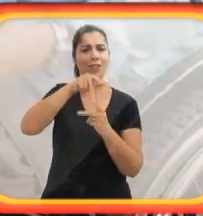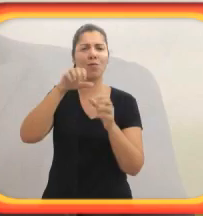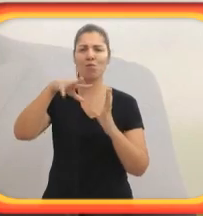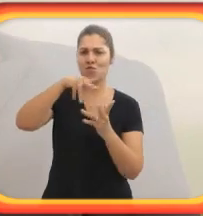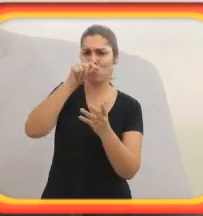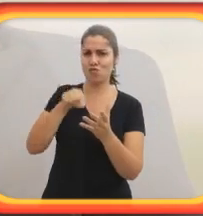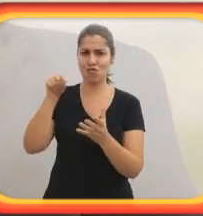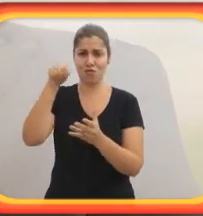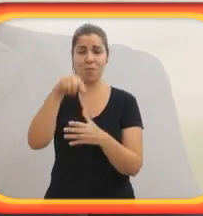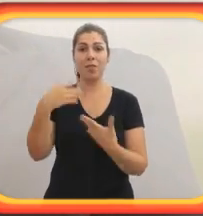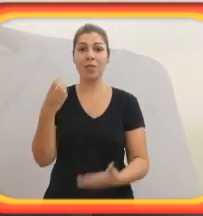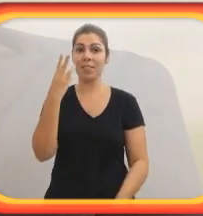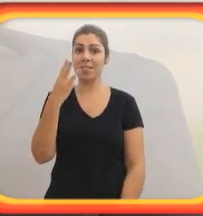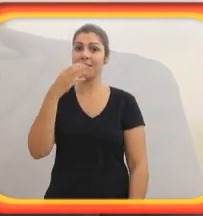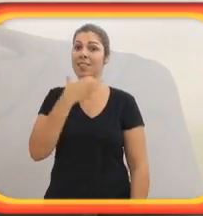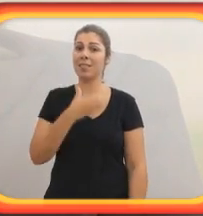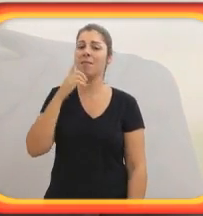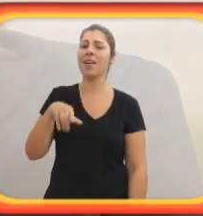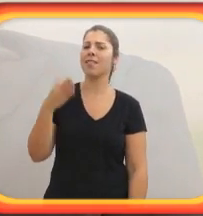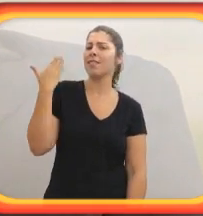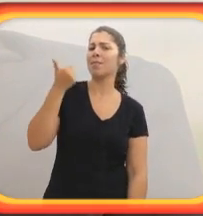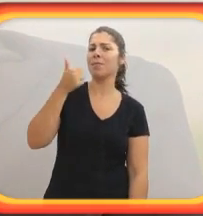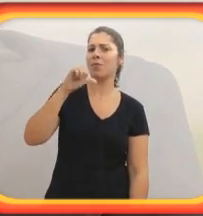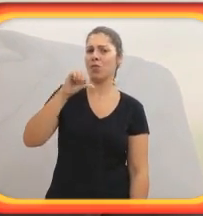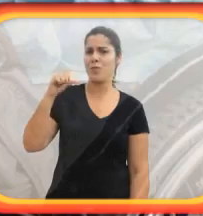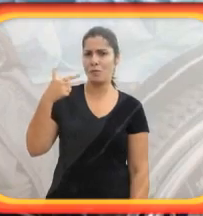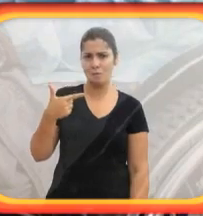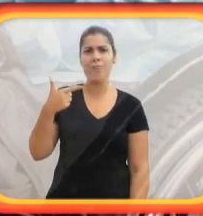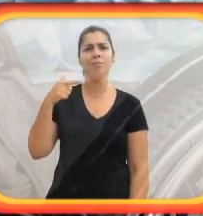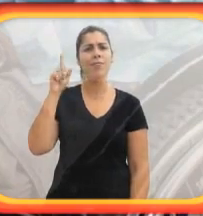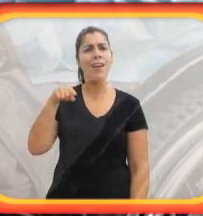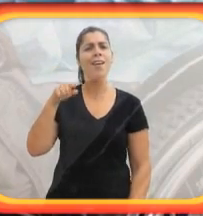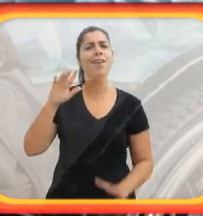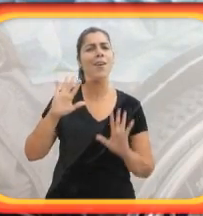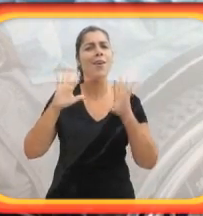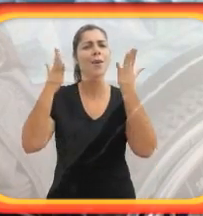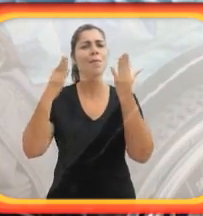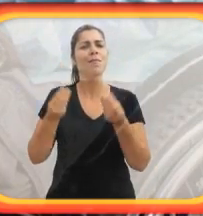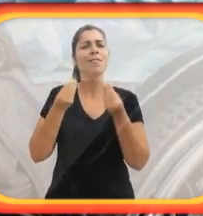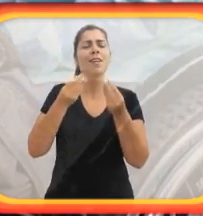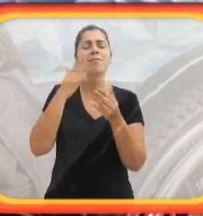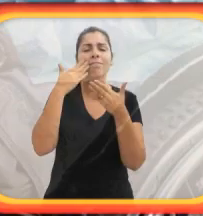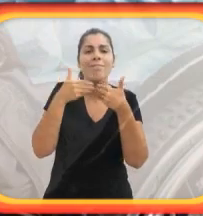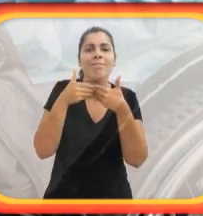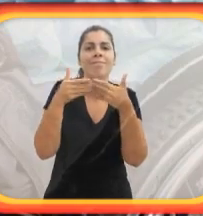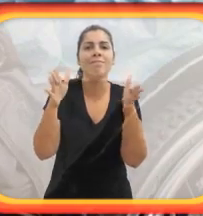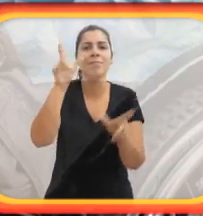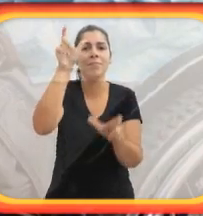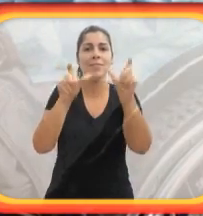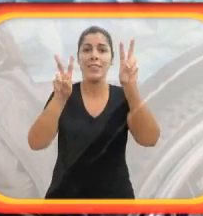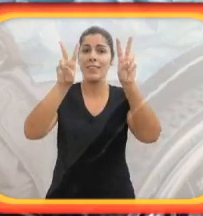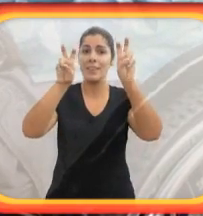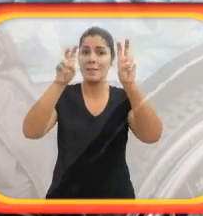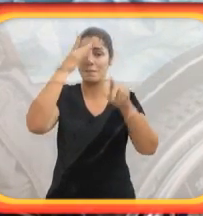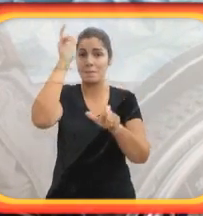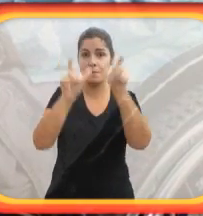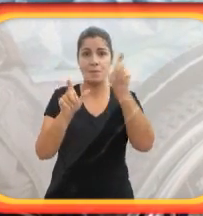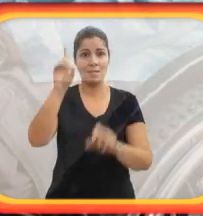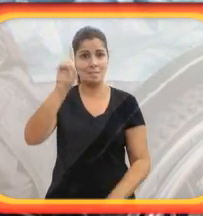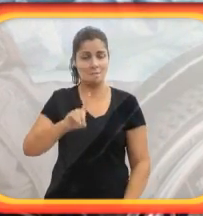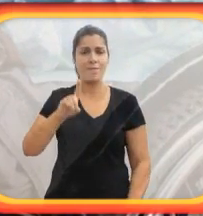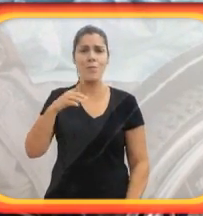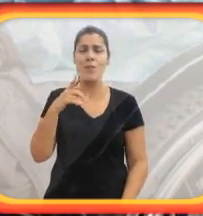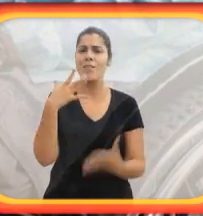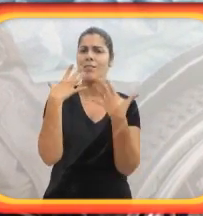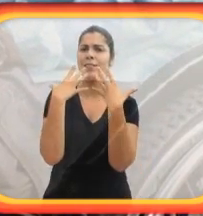deficiência? Sem dúvida, a importância é gigantesca. A ONU, ela celebra vários dias internacionais, dias